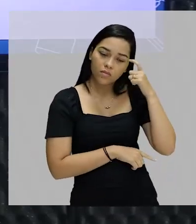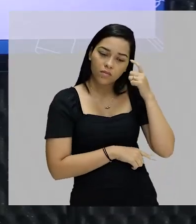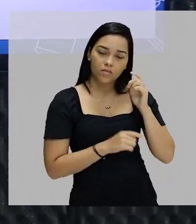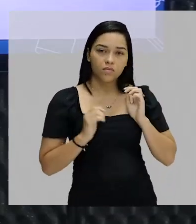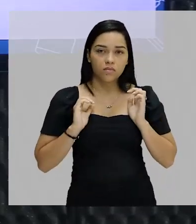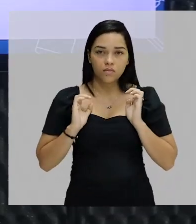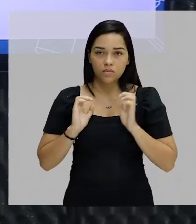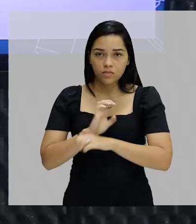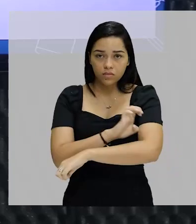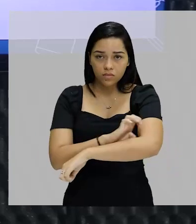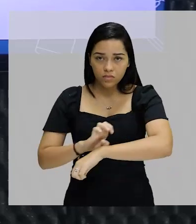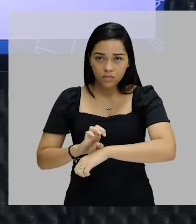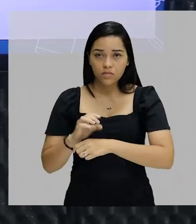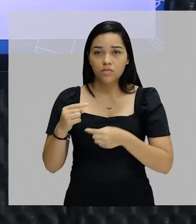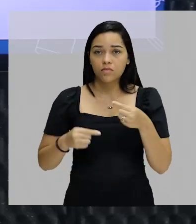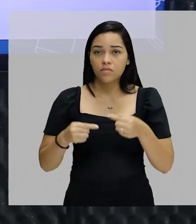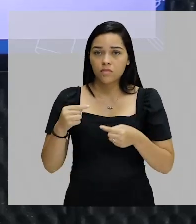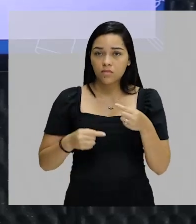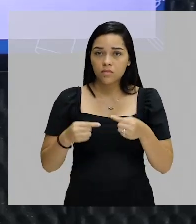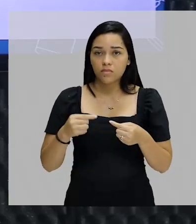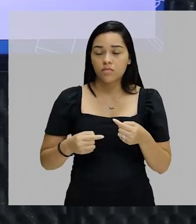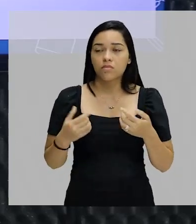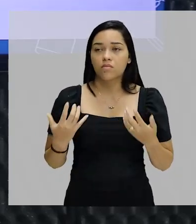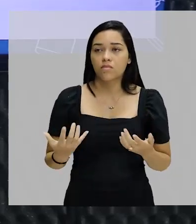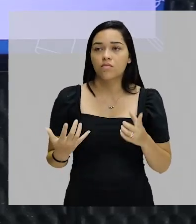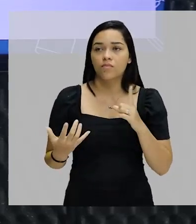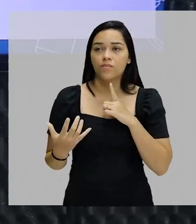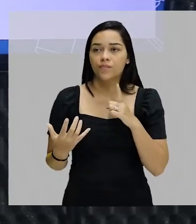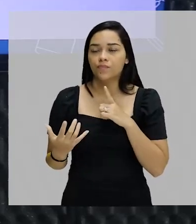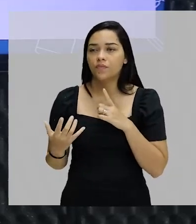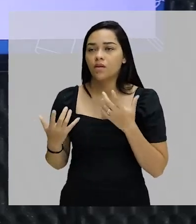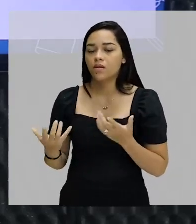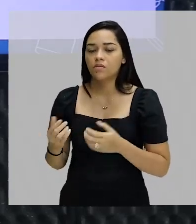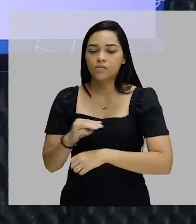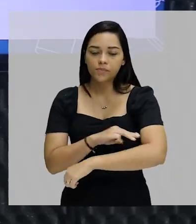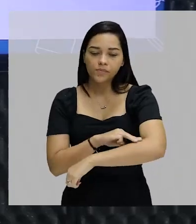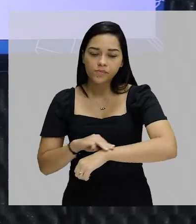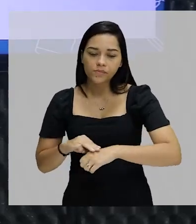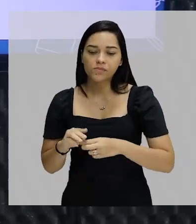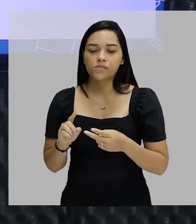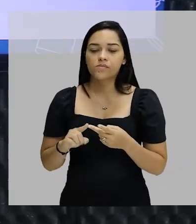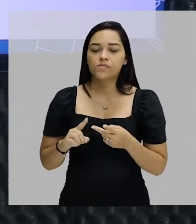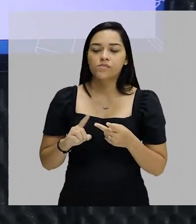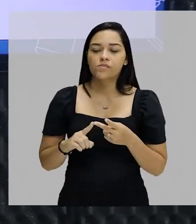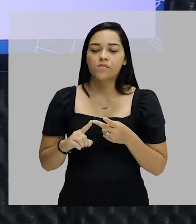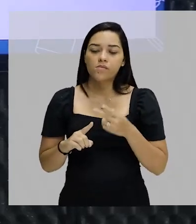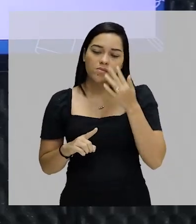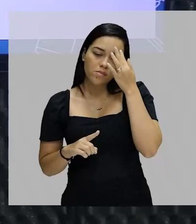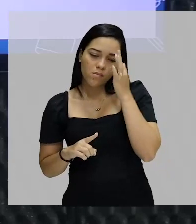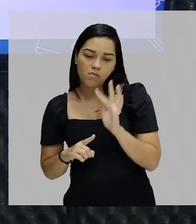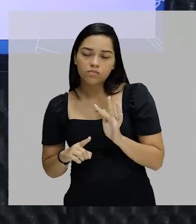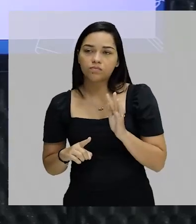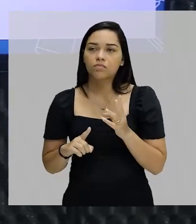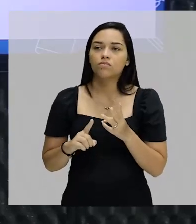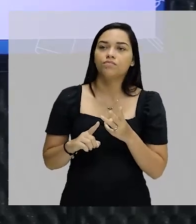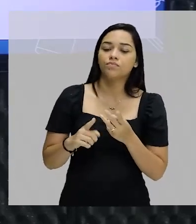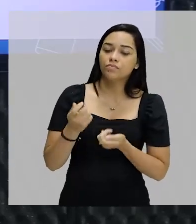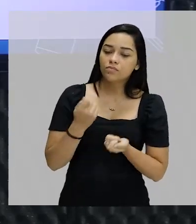da política. E aí nesse sentido, pobreza implica considerações morais, filosóficas,